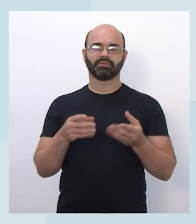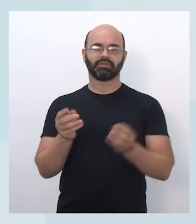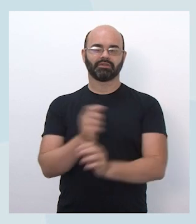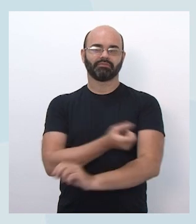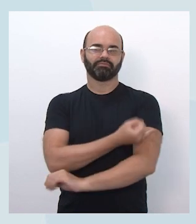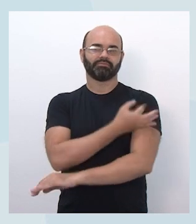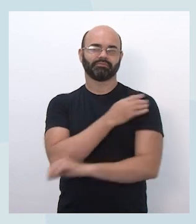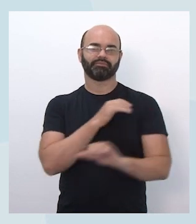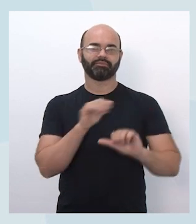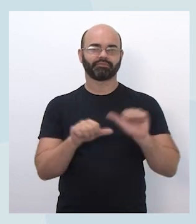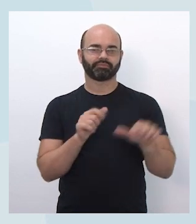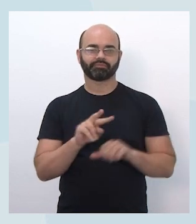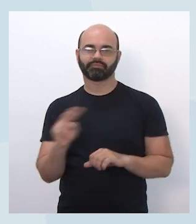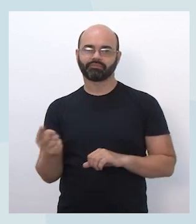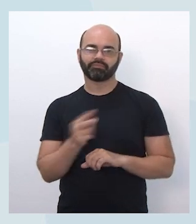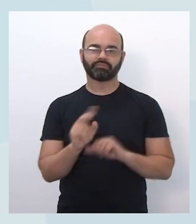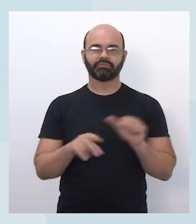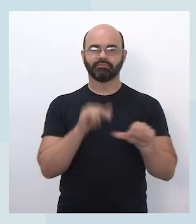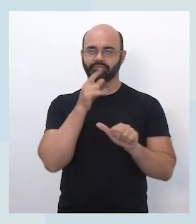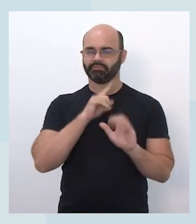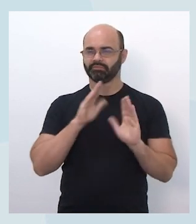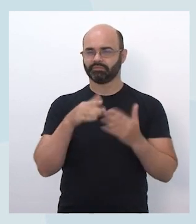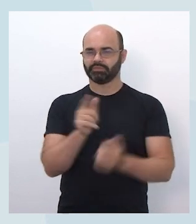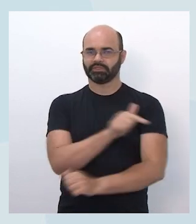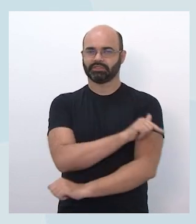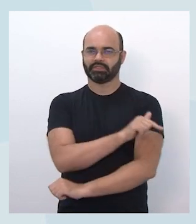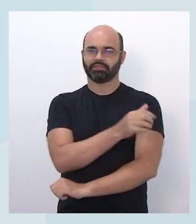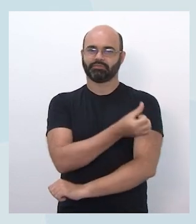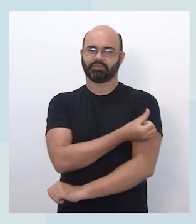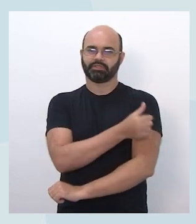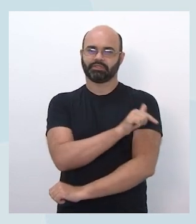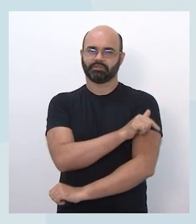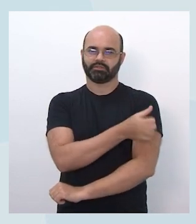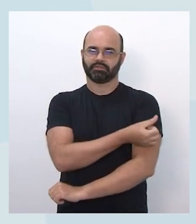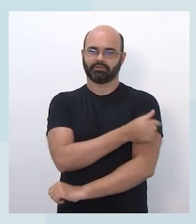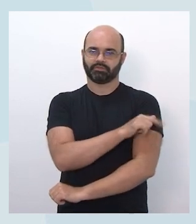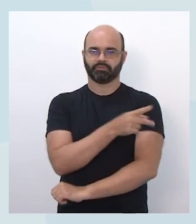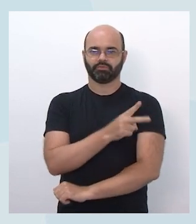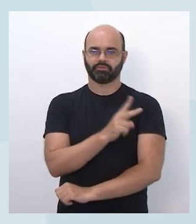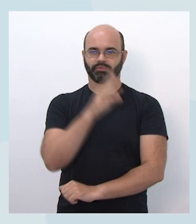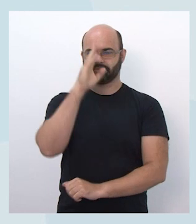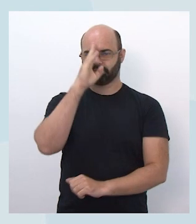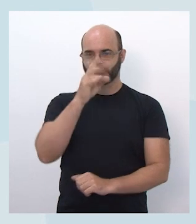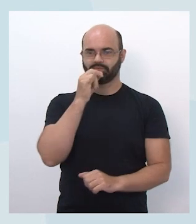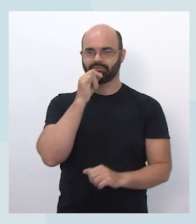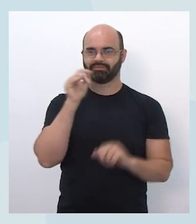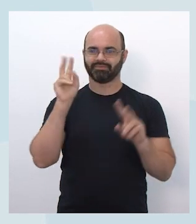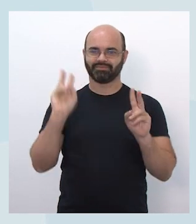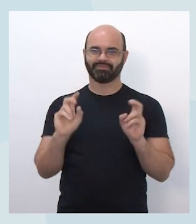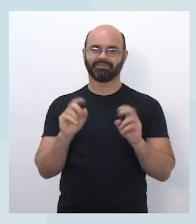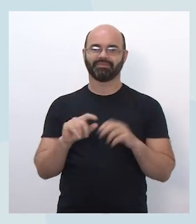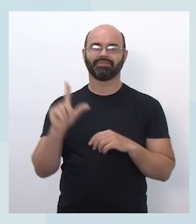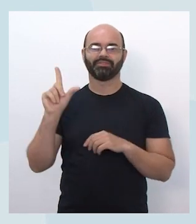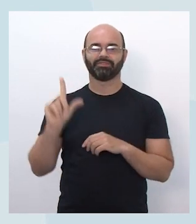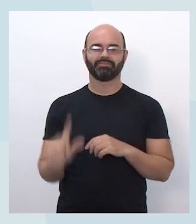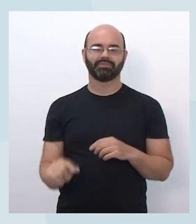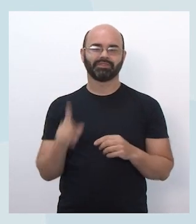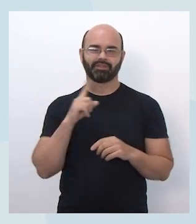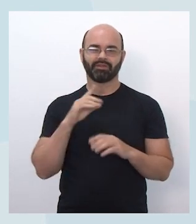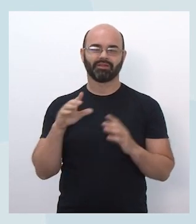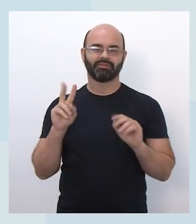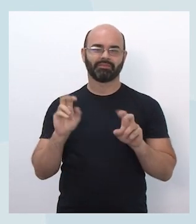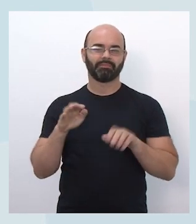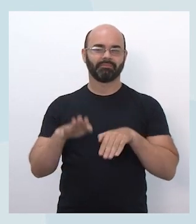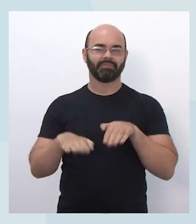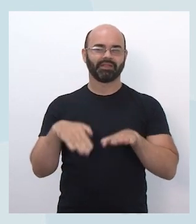Aqui eu tenho as que vão ser mais focadas para sexto e sétimo ano, uma focada em diminuição da pegada ecológica, a